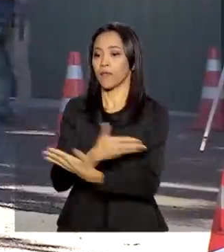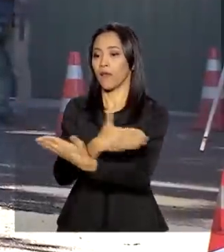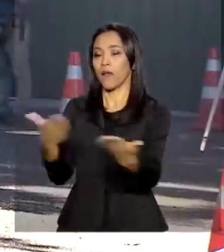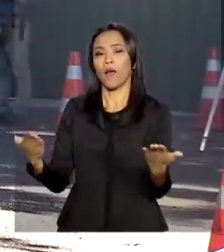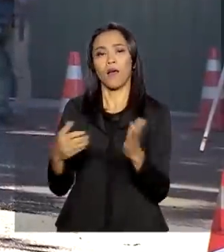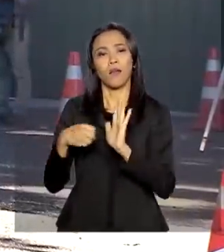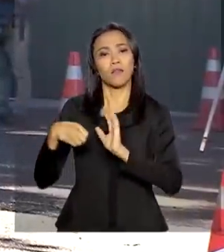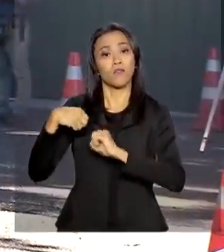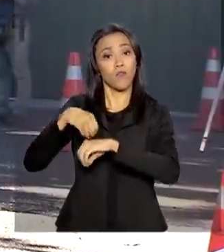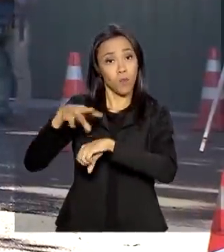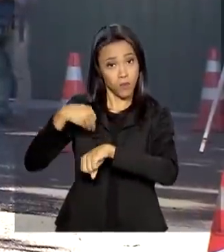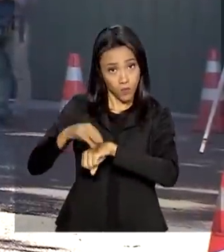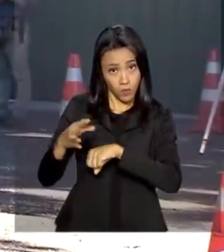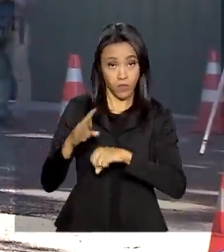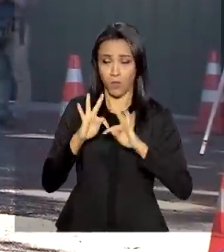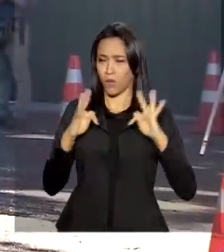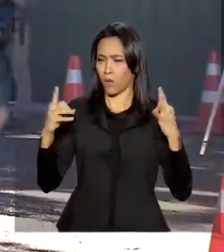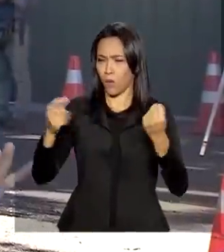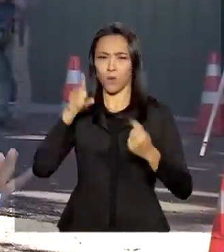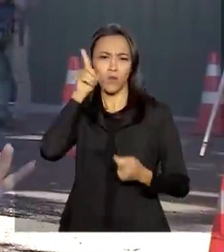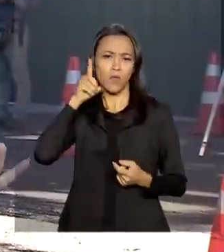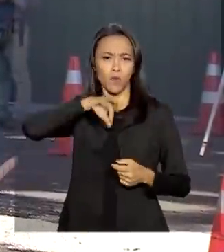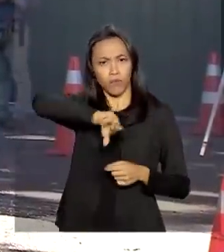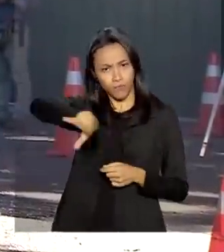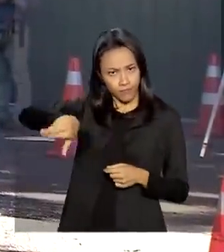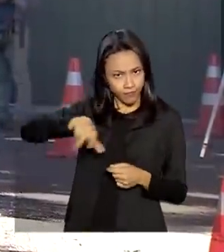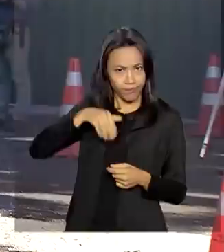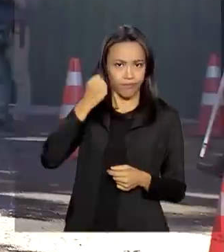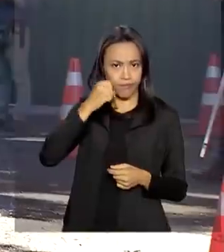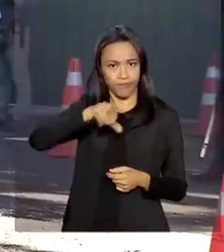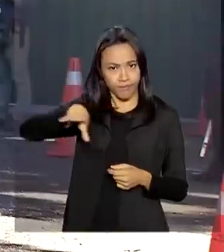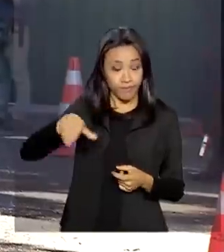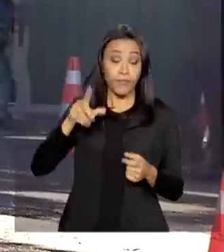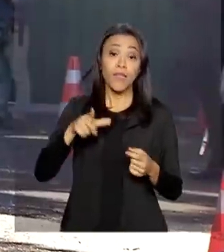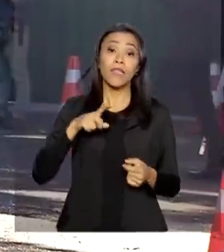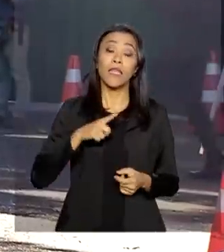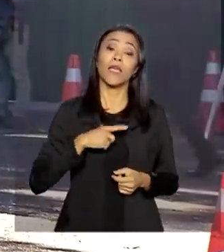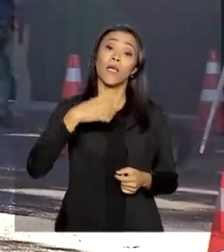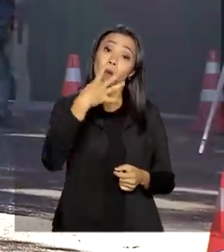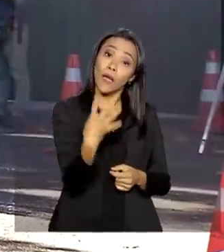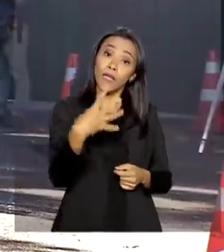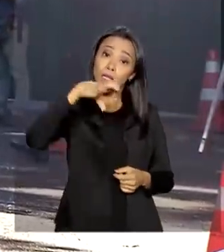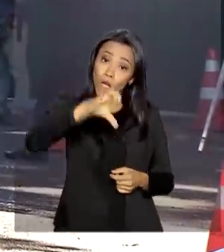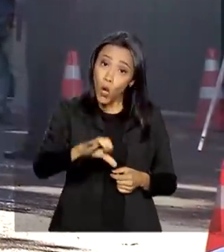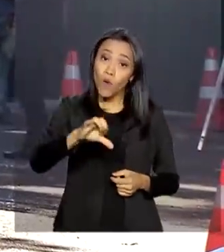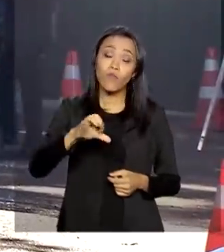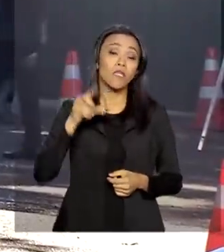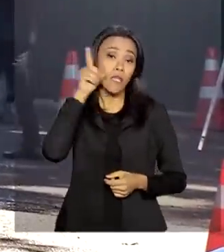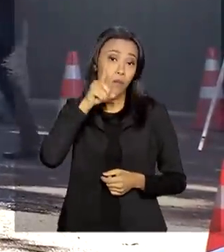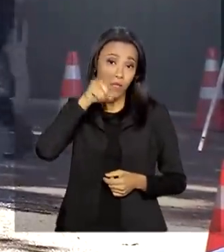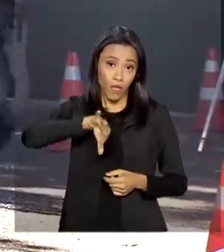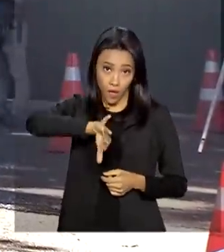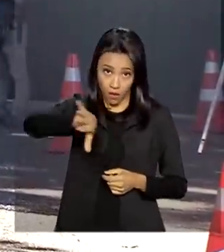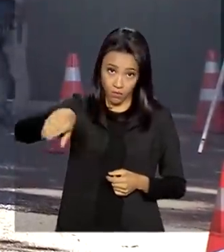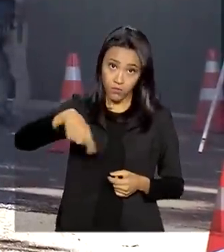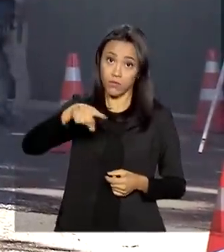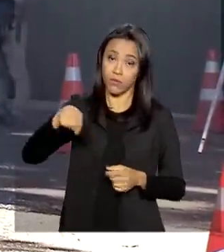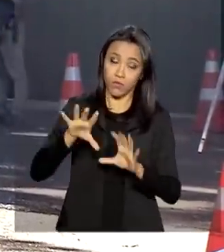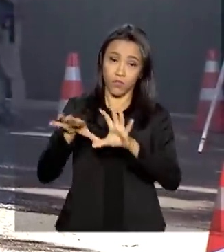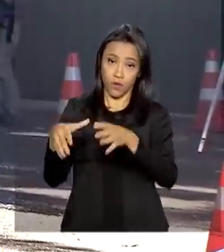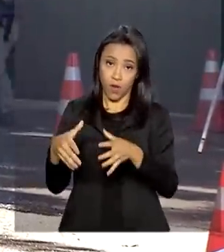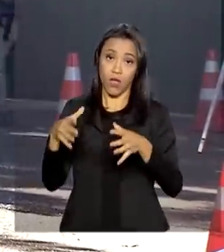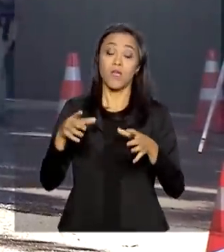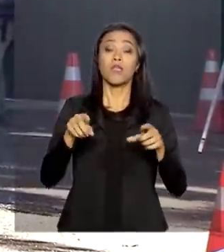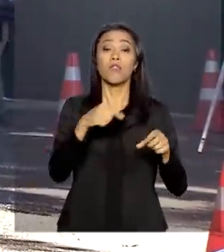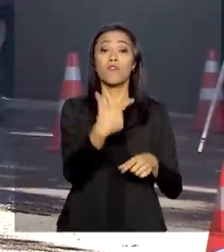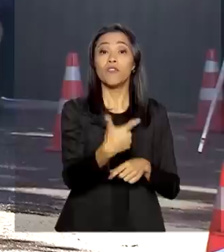os parlamentares. A comissão especial, ela foi criada ontem. Tem 49 deputados titulares, igual número de suplentes